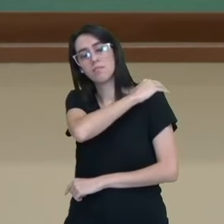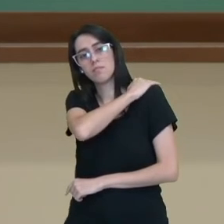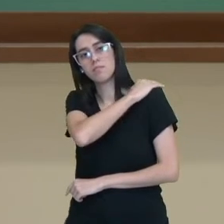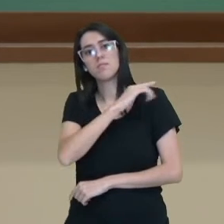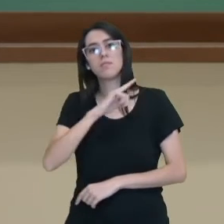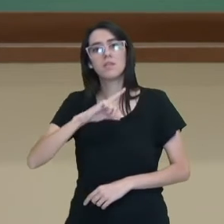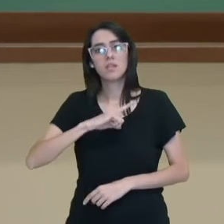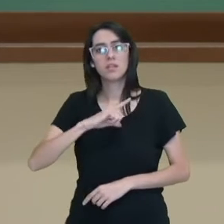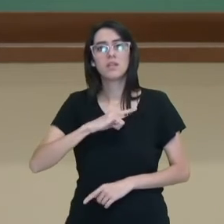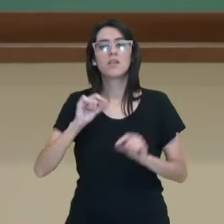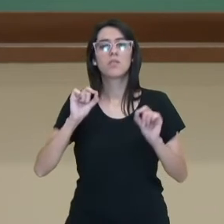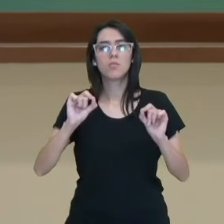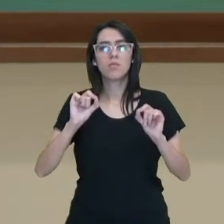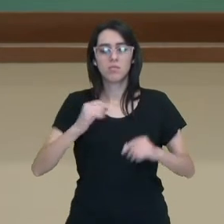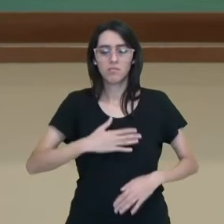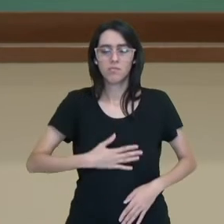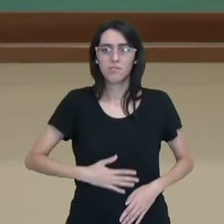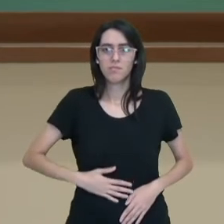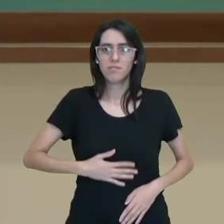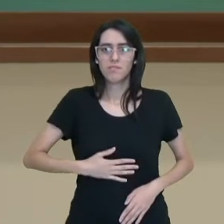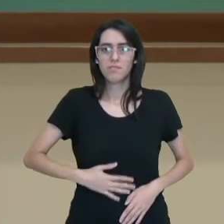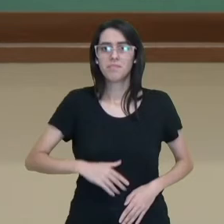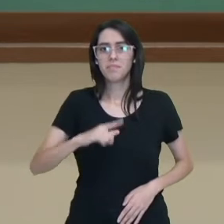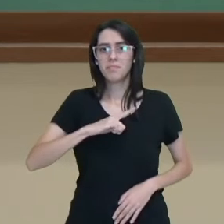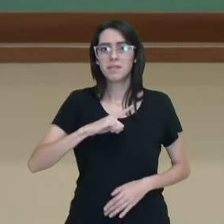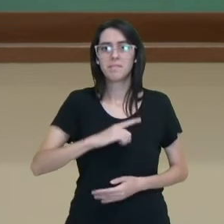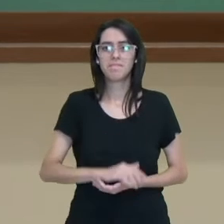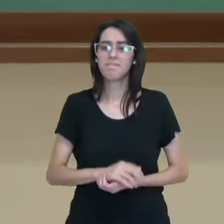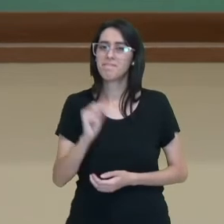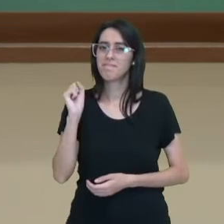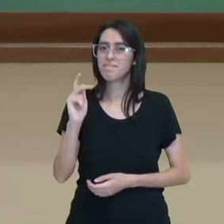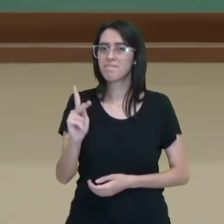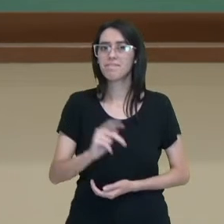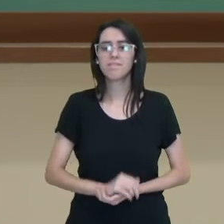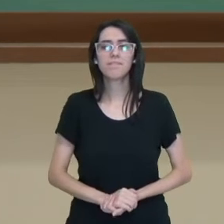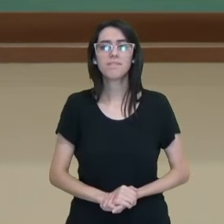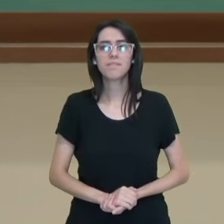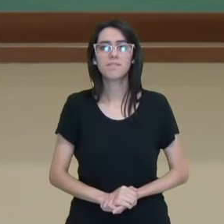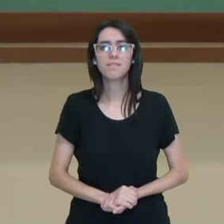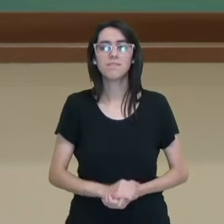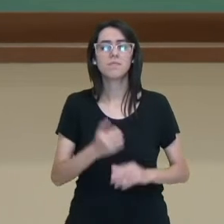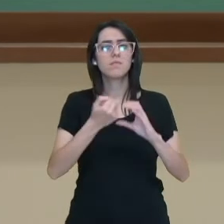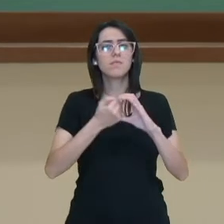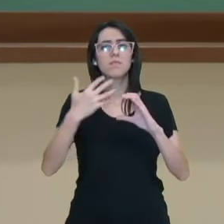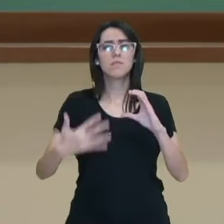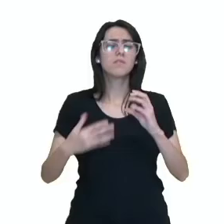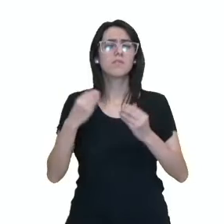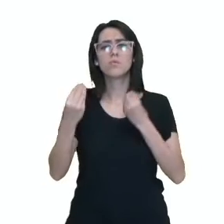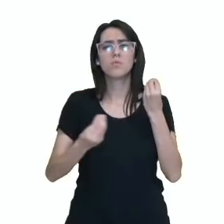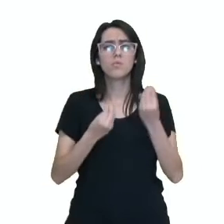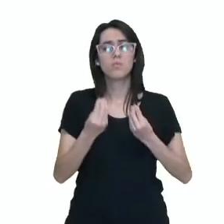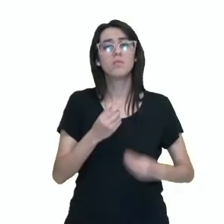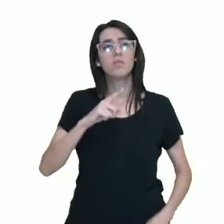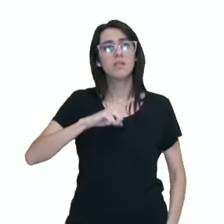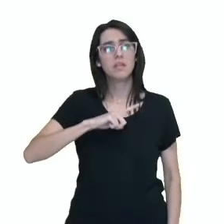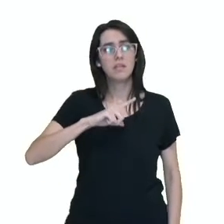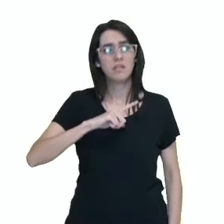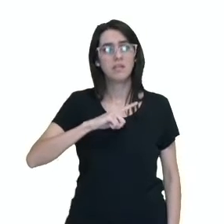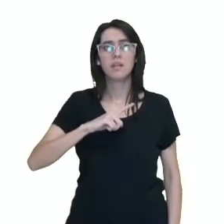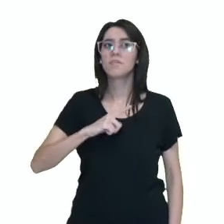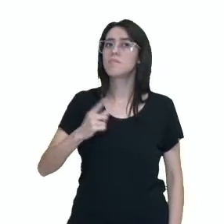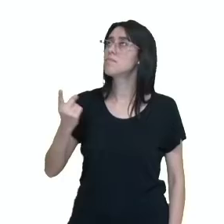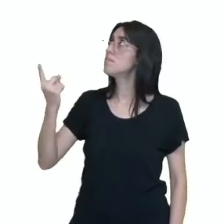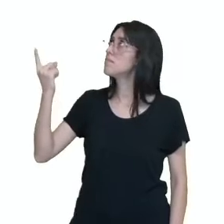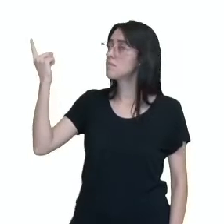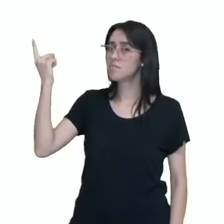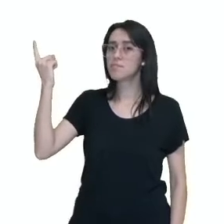quelônios, né. O plastrão é aquela parte ventral das tartarugas, ok? Classificação dos répteis. A gente tem os testudines, que